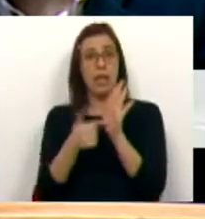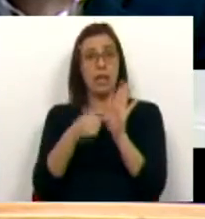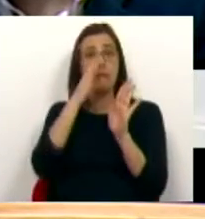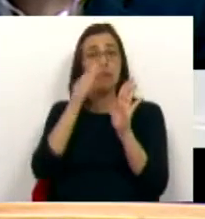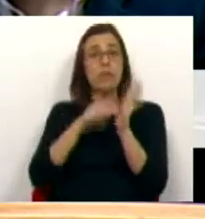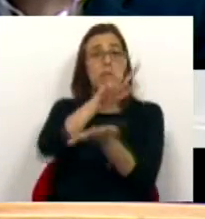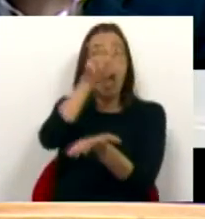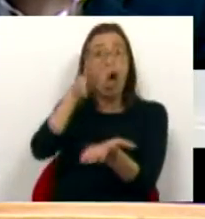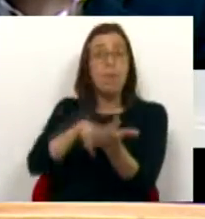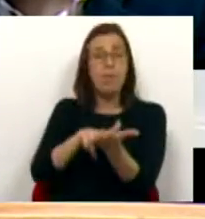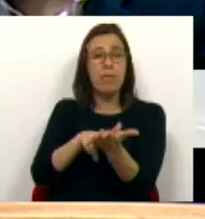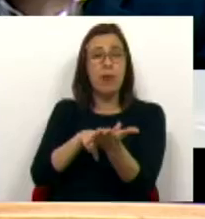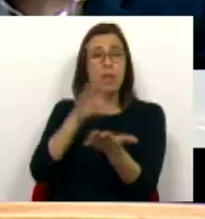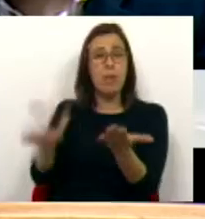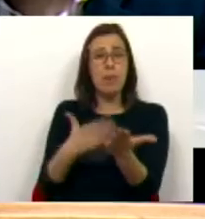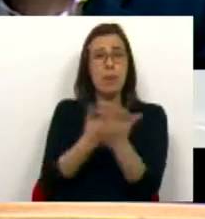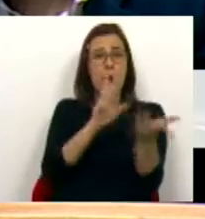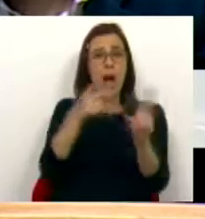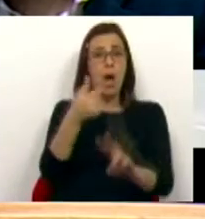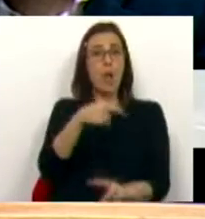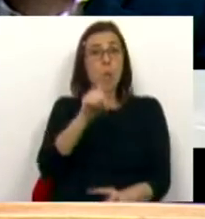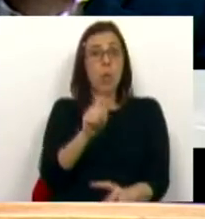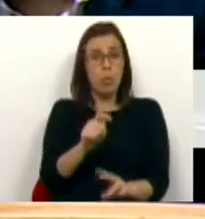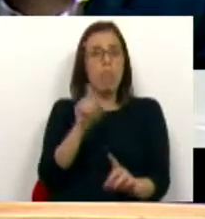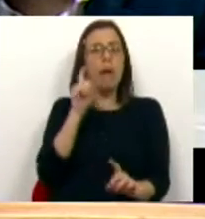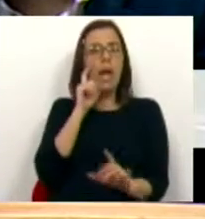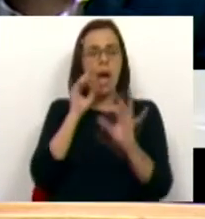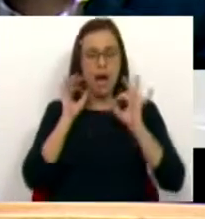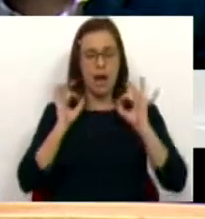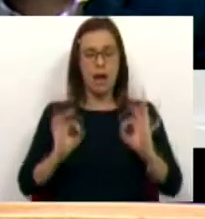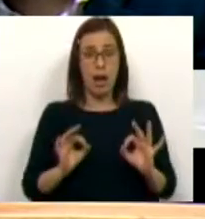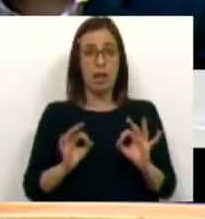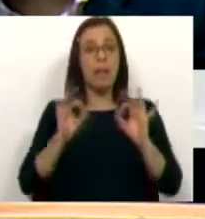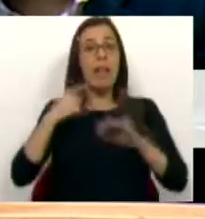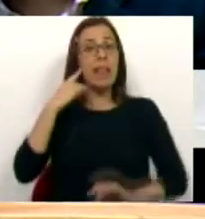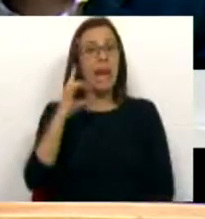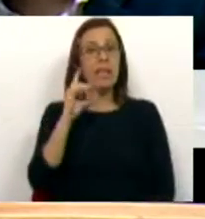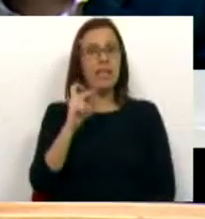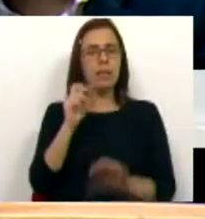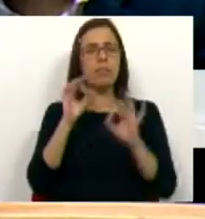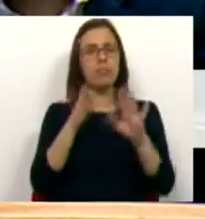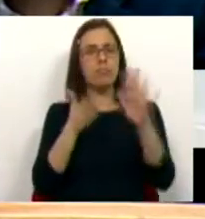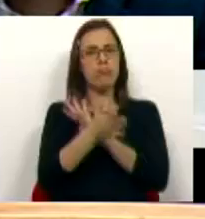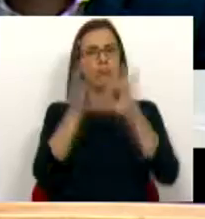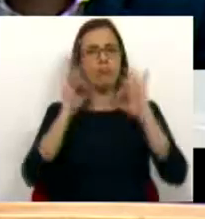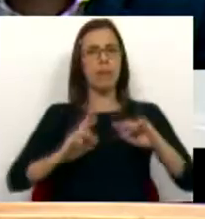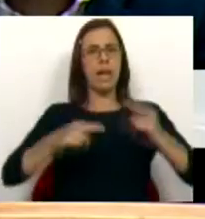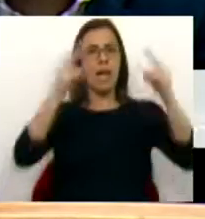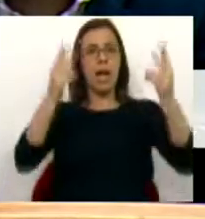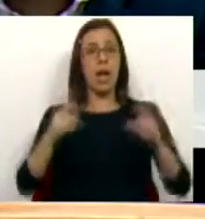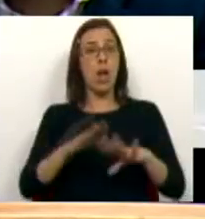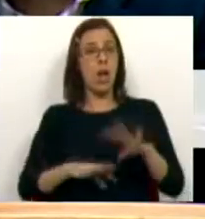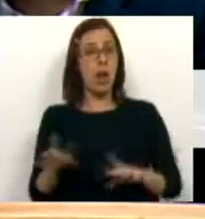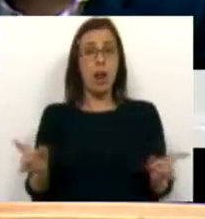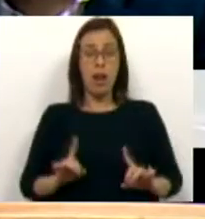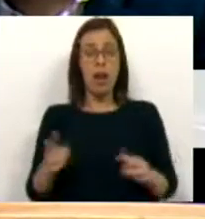realmente for aprovada a proposta de alteração do Bloco de Esquerda que garanta que, ao fim dos seis anos, há uma entrada efetiva na carreira. Não